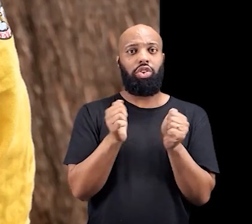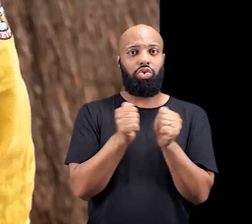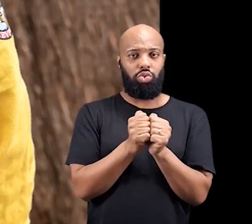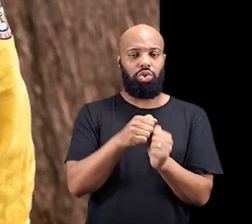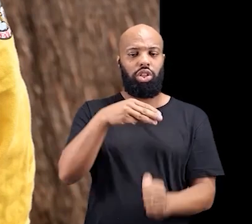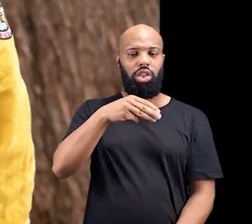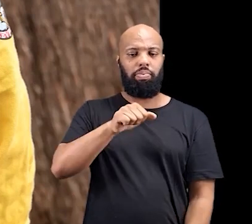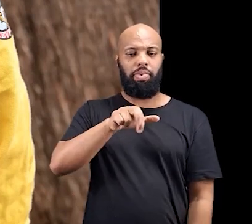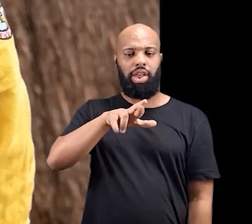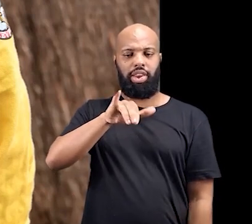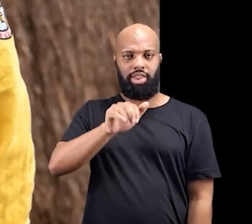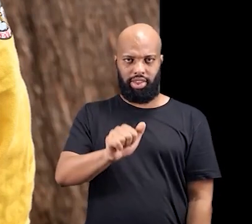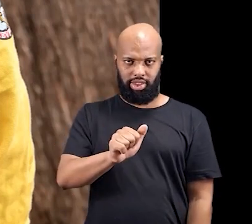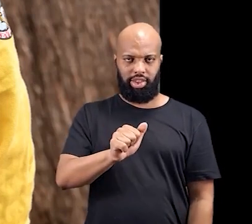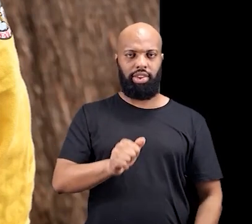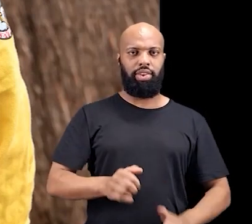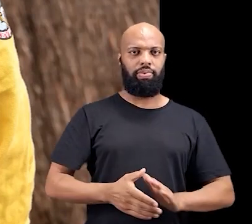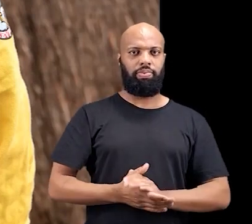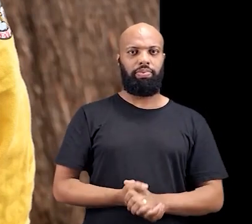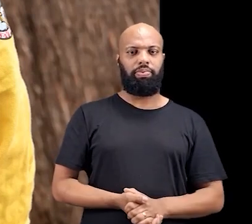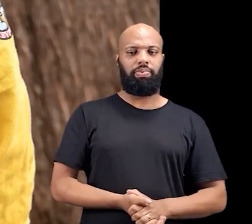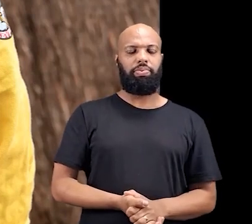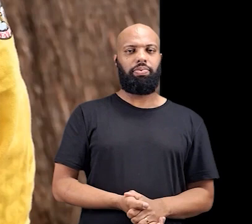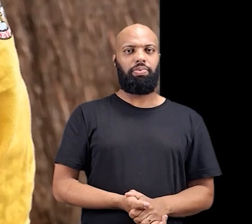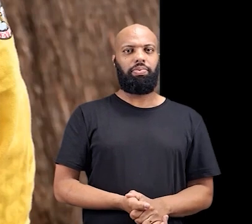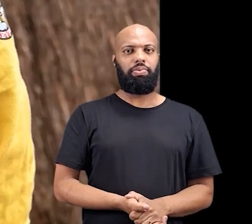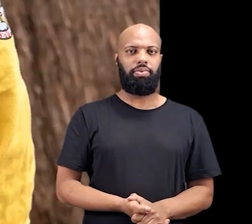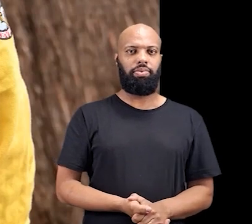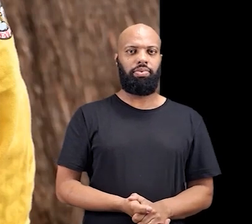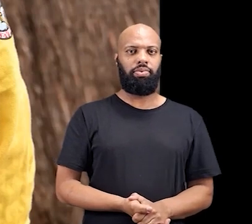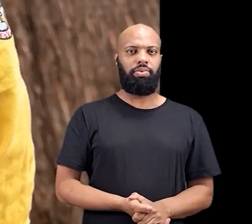Paramonga Bay junto com a Maria Fernanda.